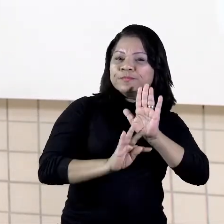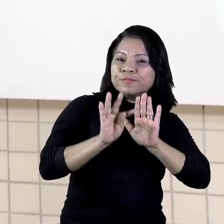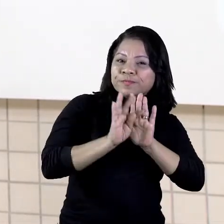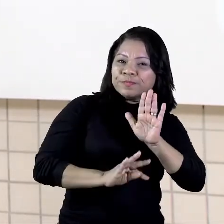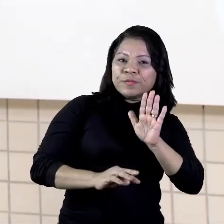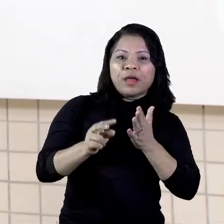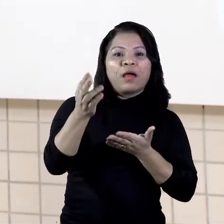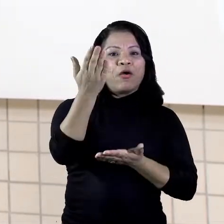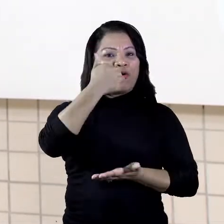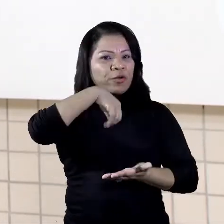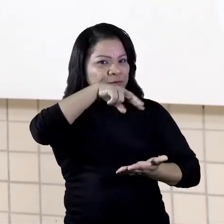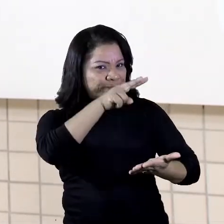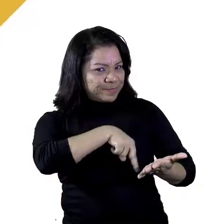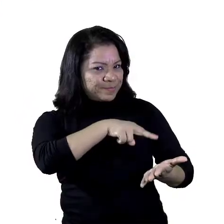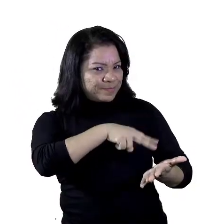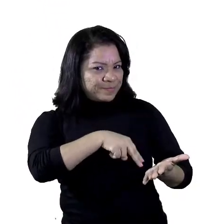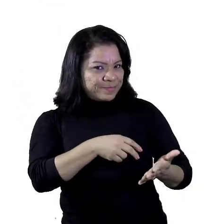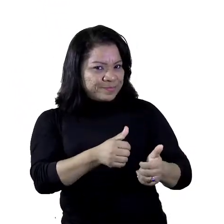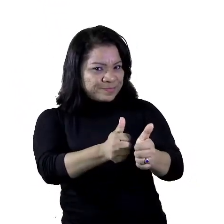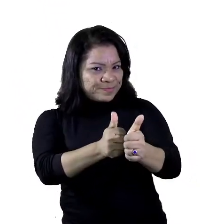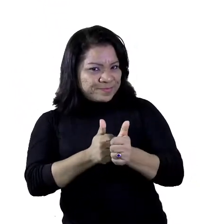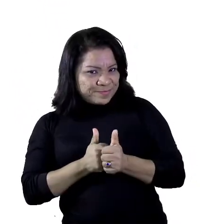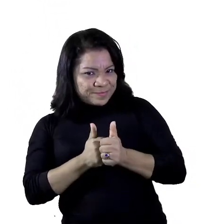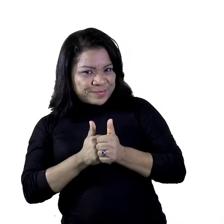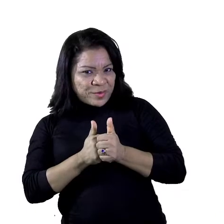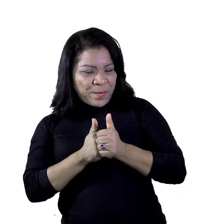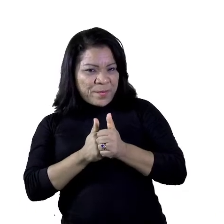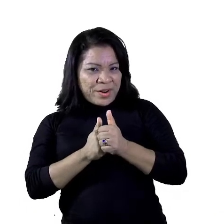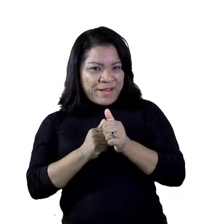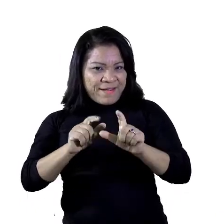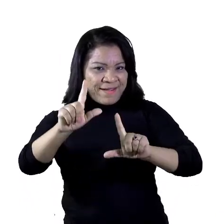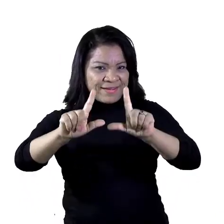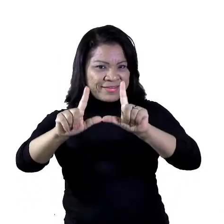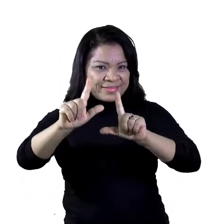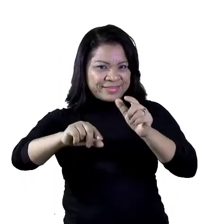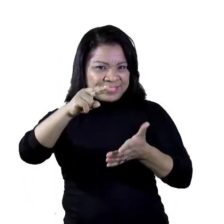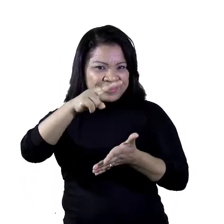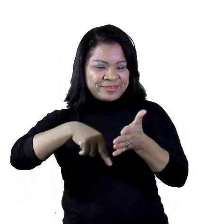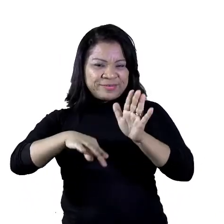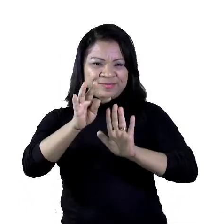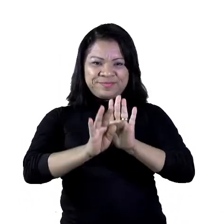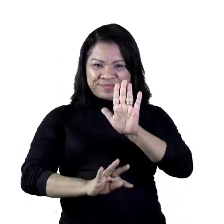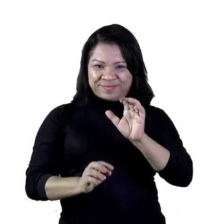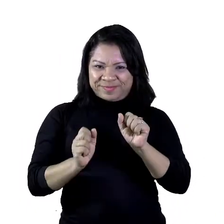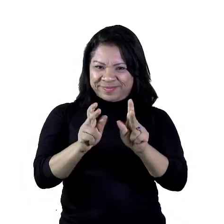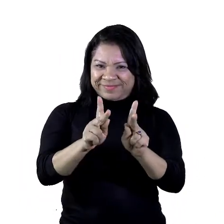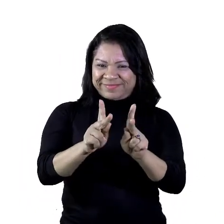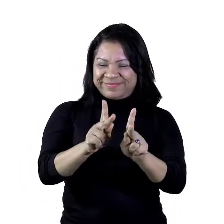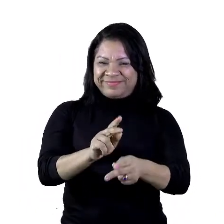para a leitura agora. Acompanha comigo aí na tela a leitura desse texto, ok?